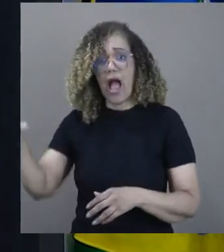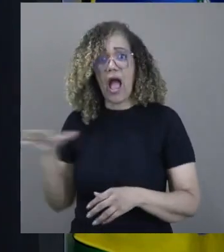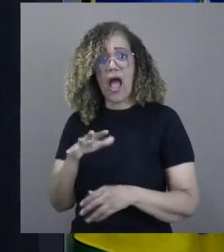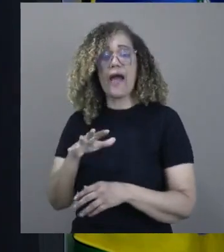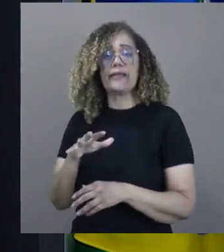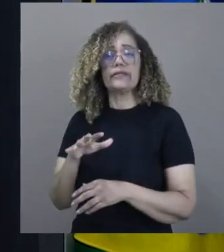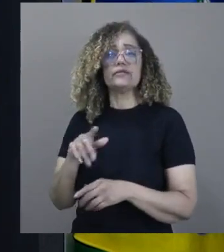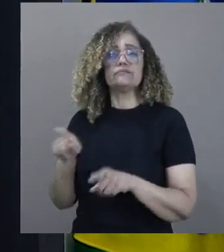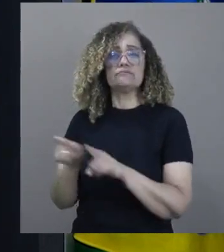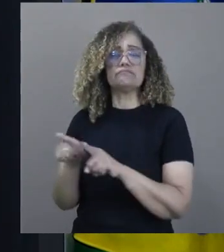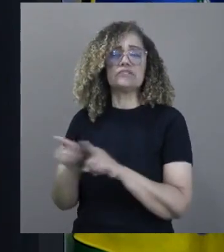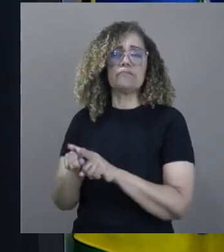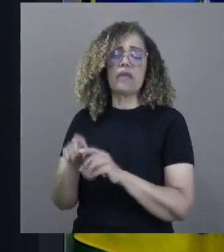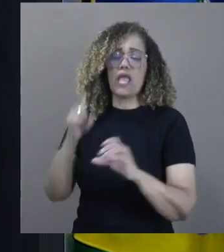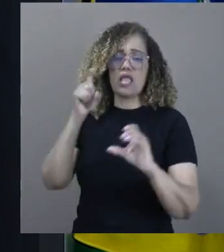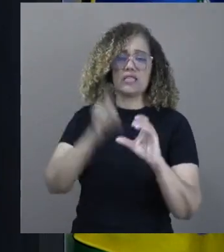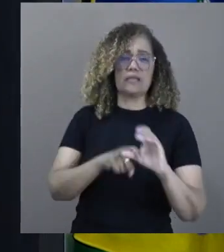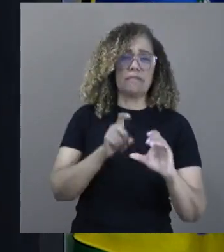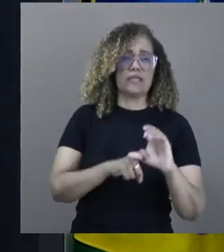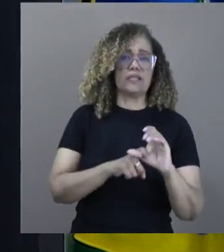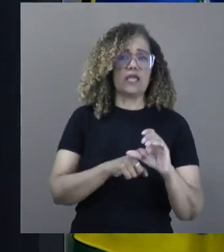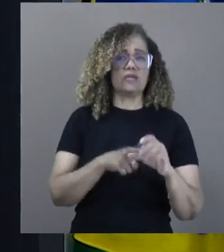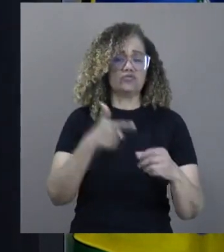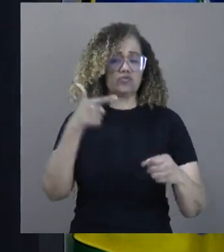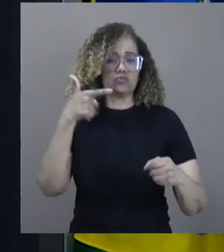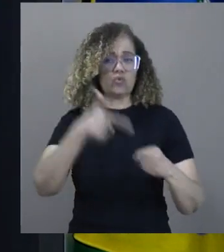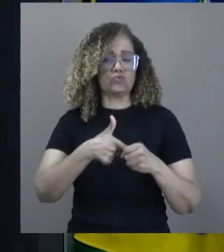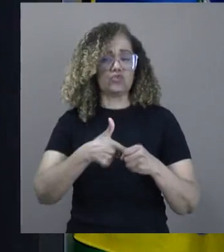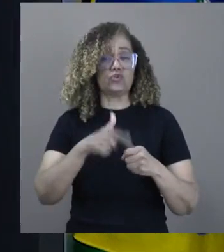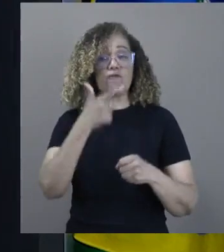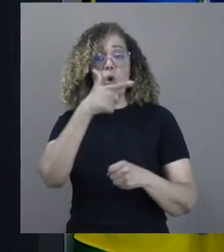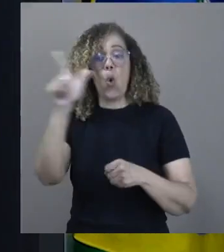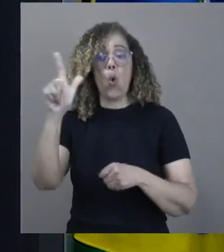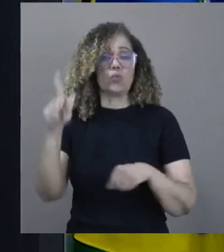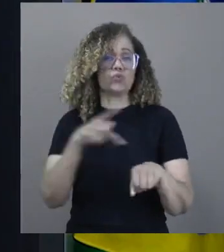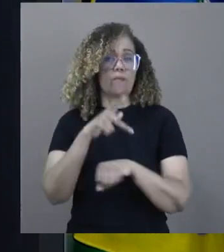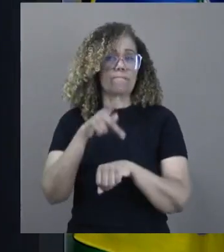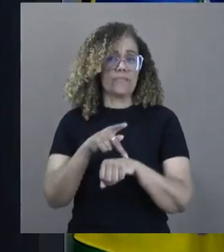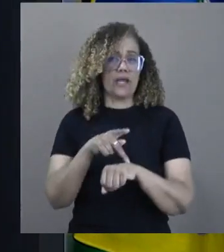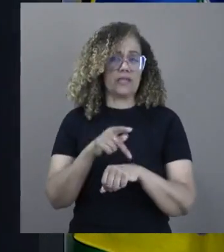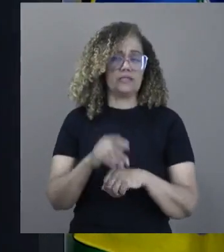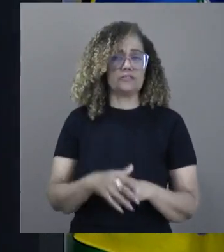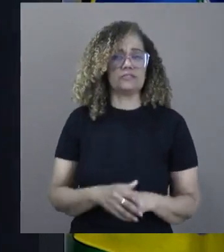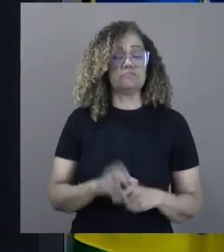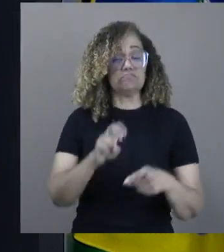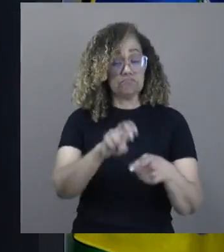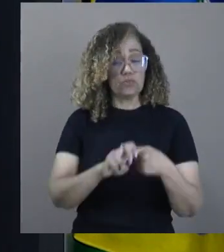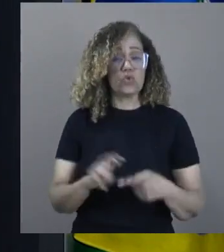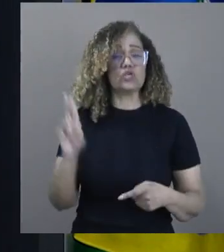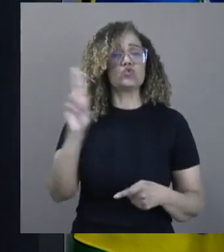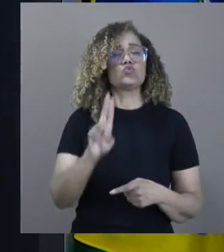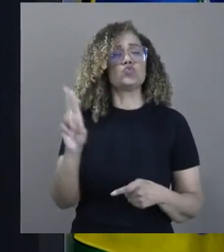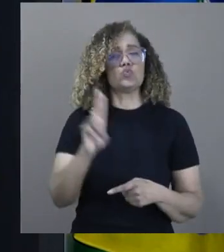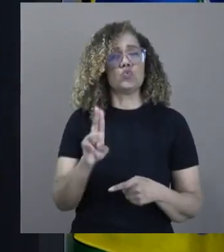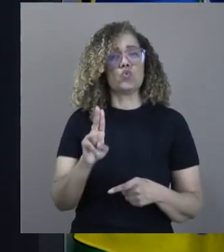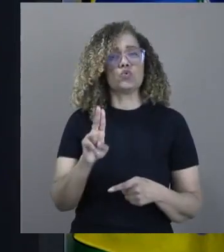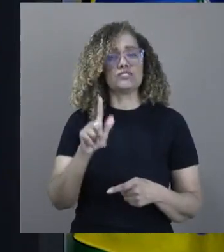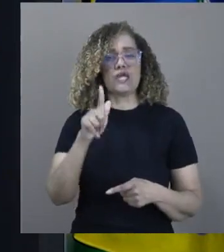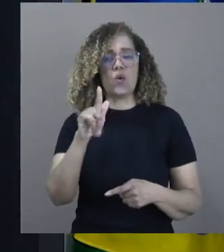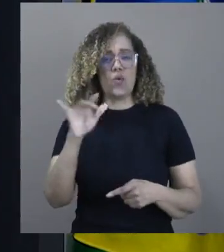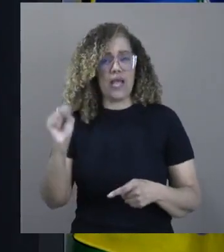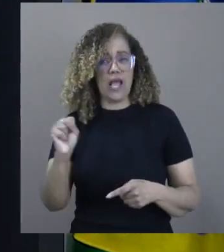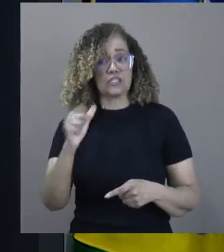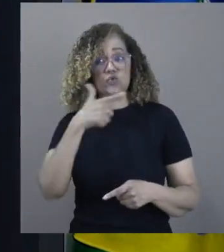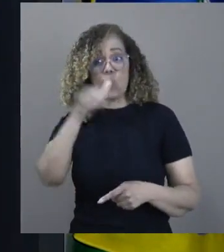dependência do combustível importado. E, por isso, utiliza o preço do gás importado